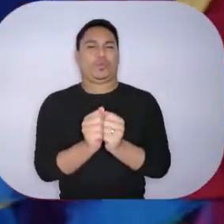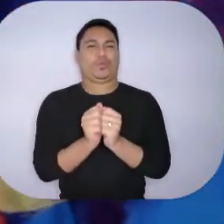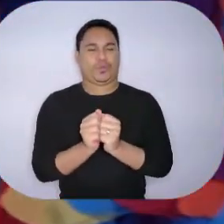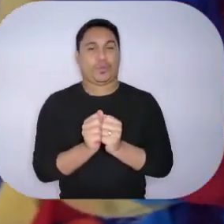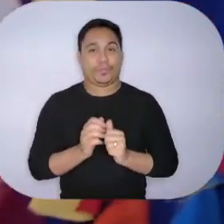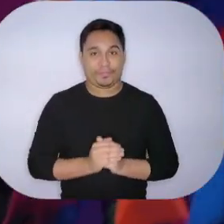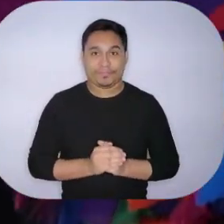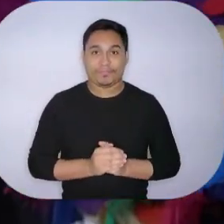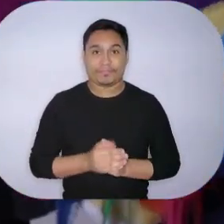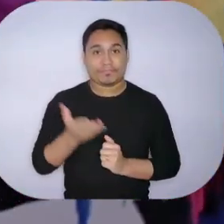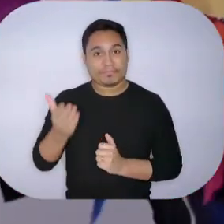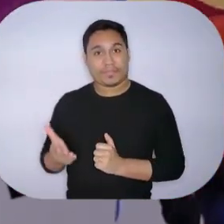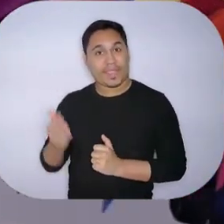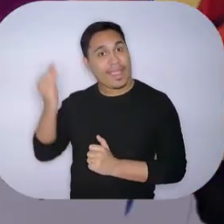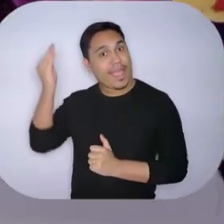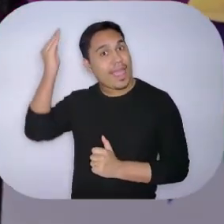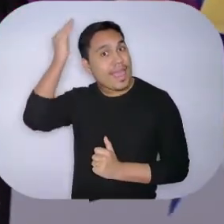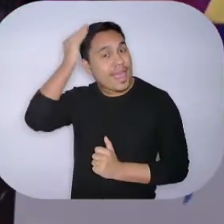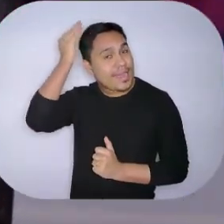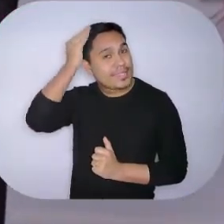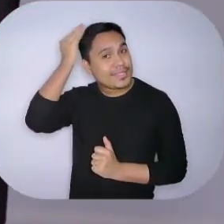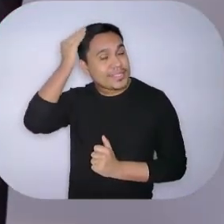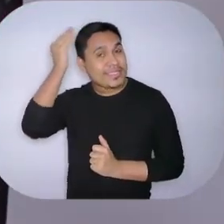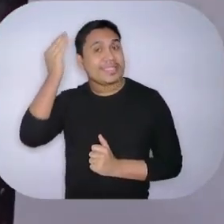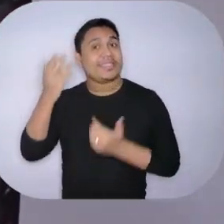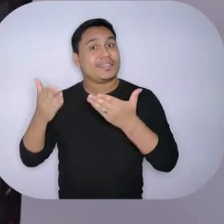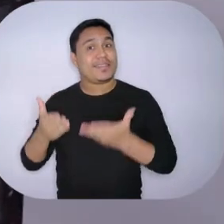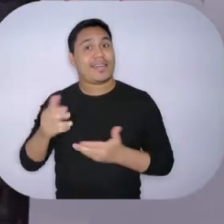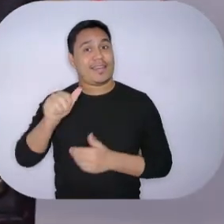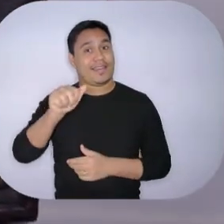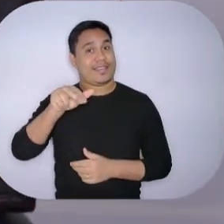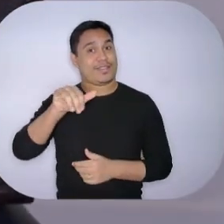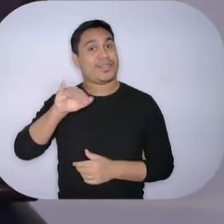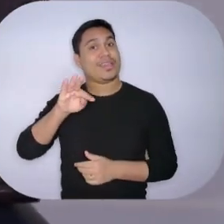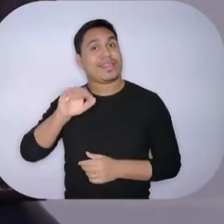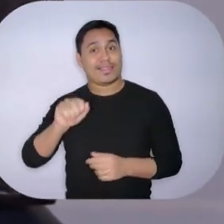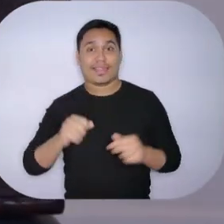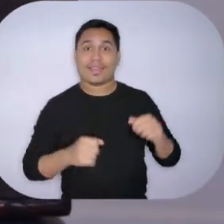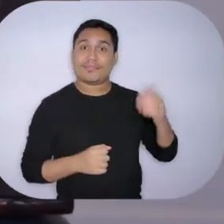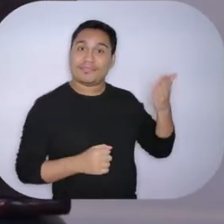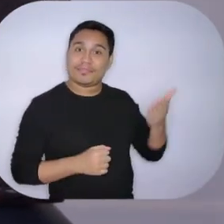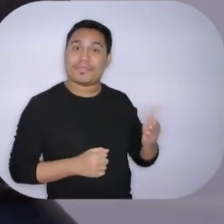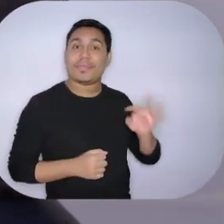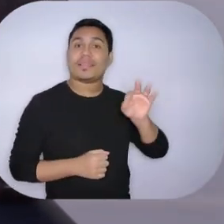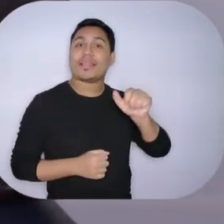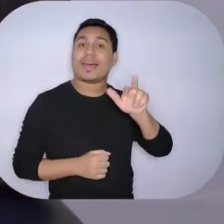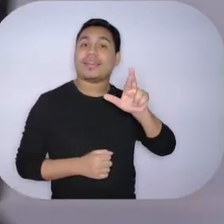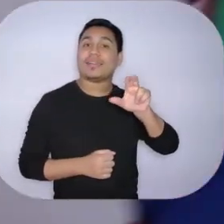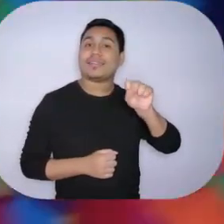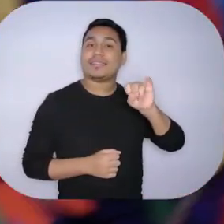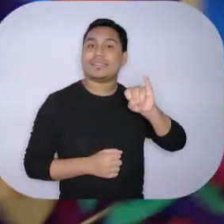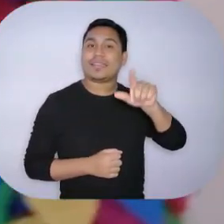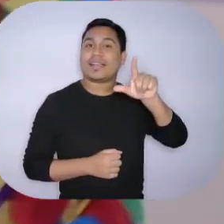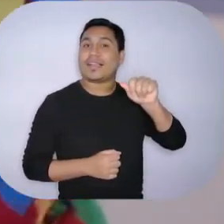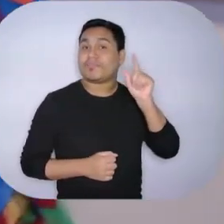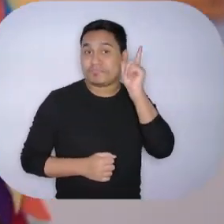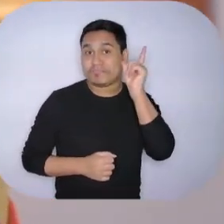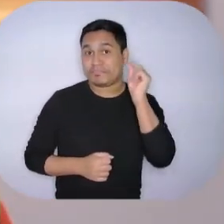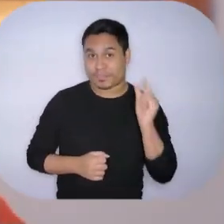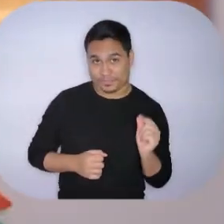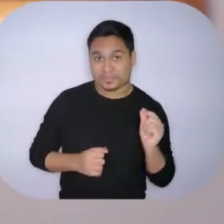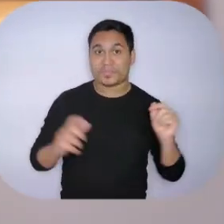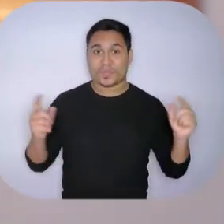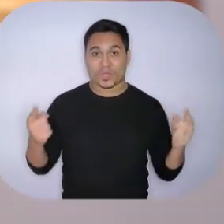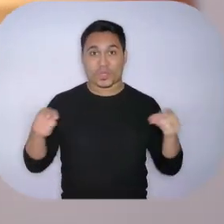Anitta Malfatti e Tarsila do Amaral. Elas se juntaram